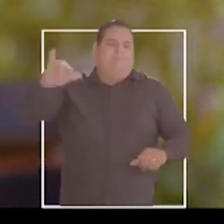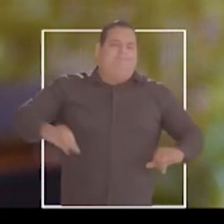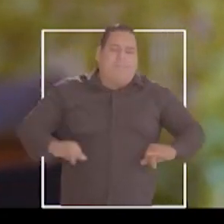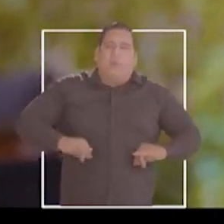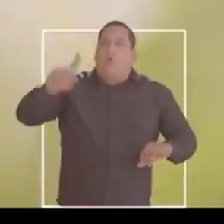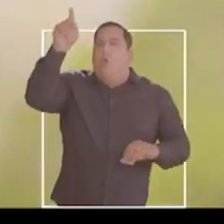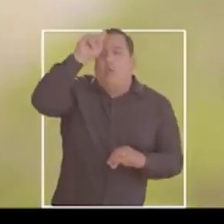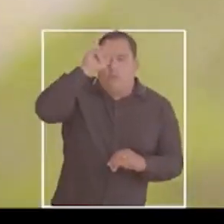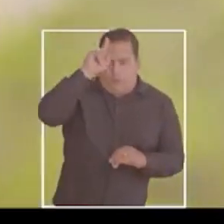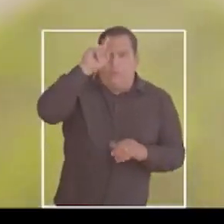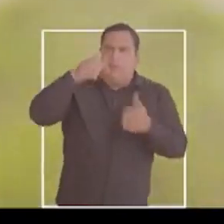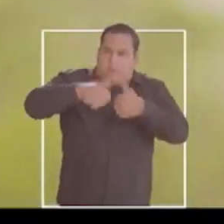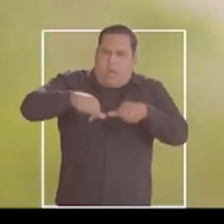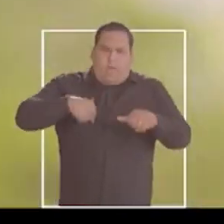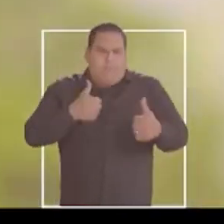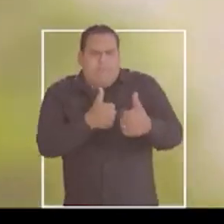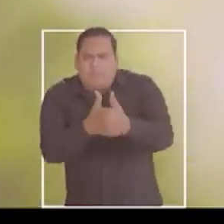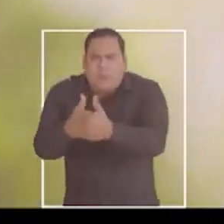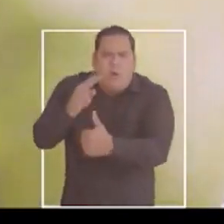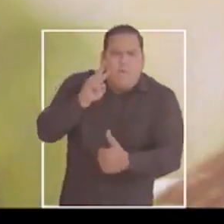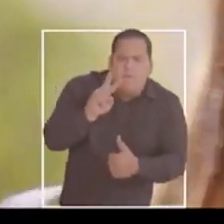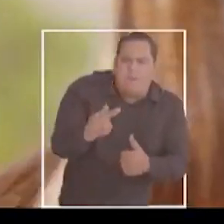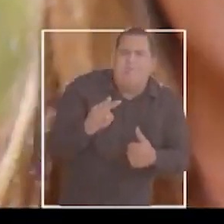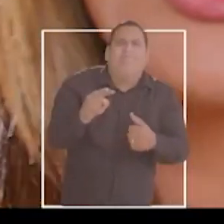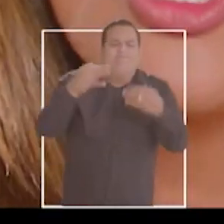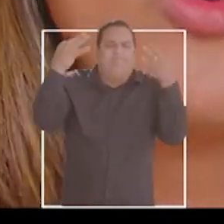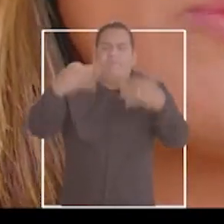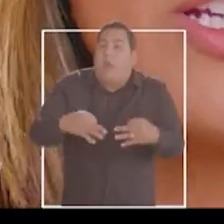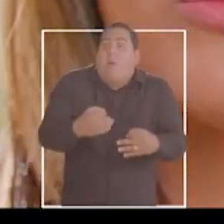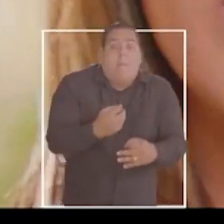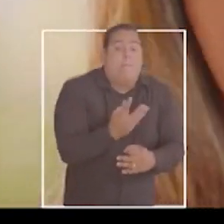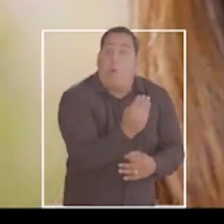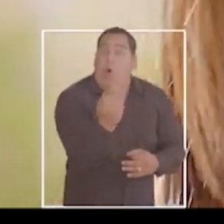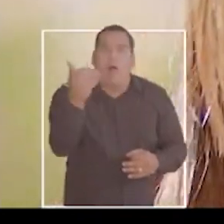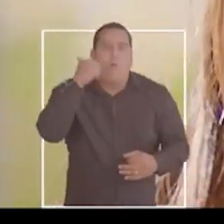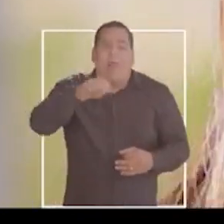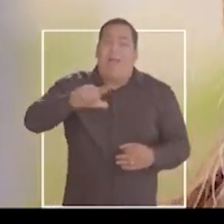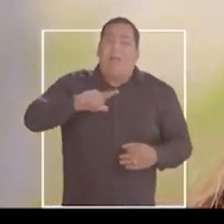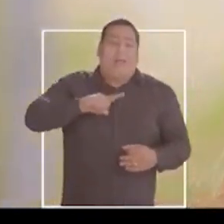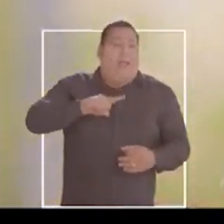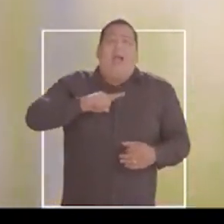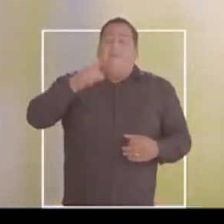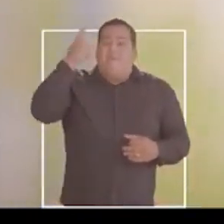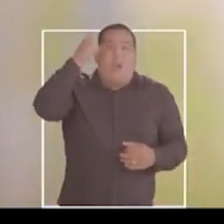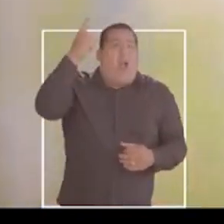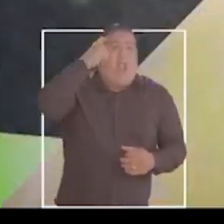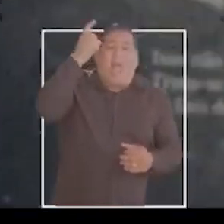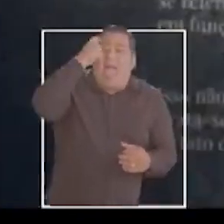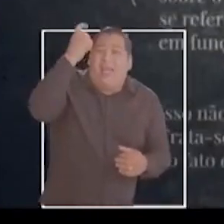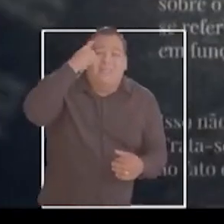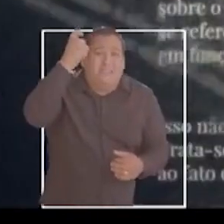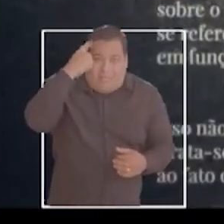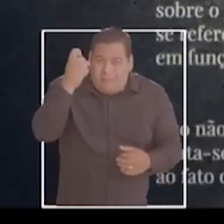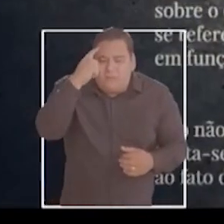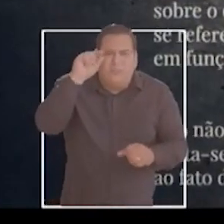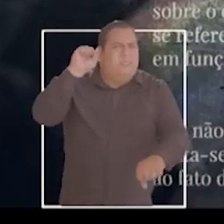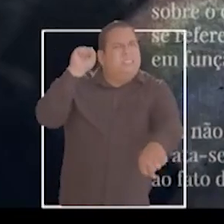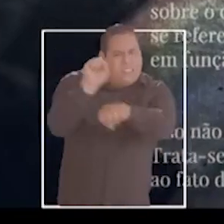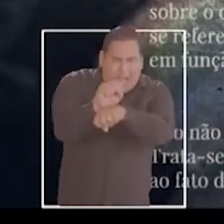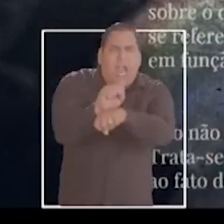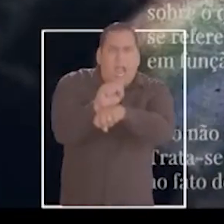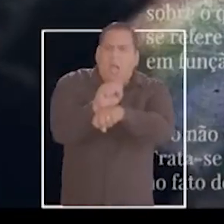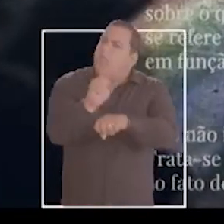diariamente. À frente da comissão, acompanhei de perto o drama de inúmeras mulheres que são vítimas de todo tipo de violência.